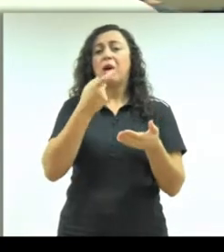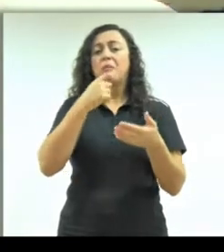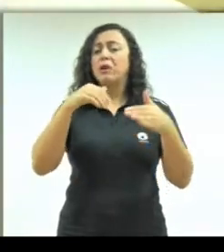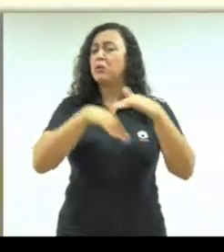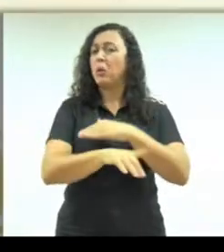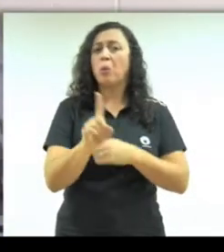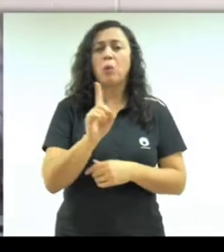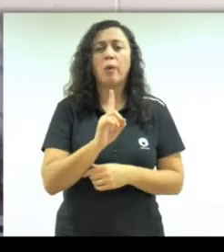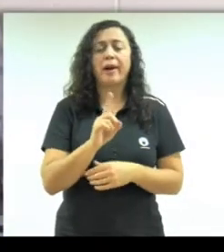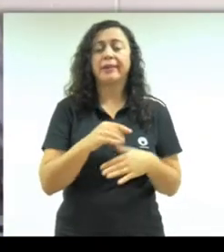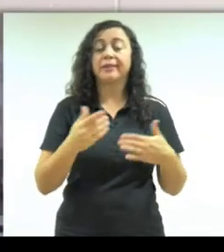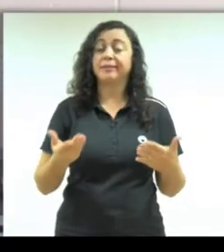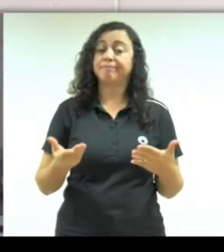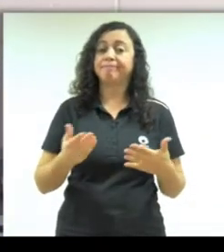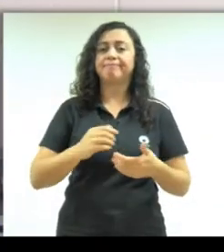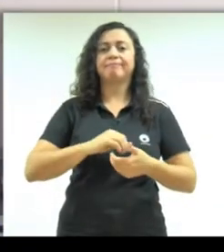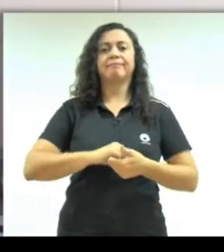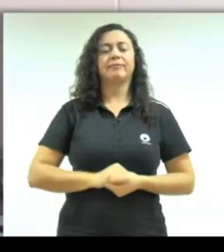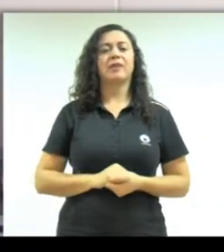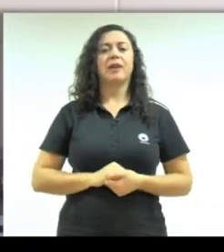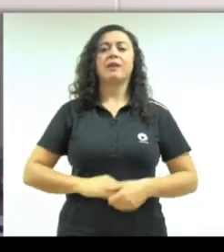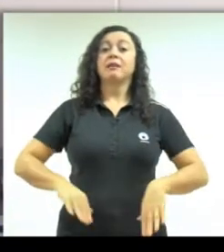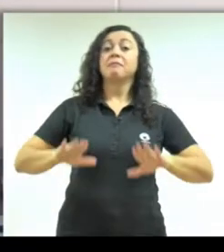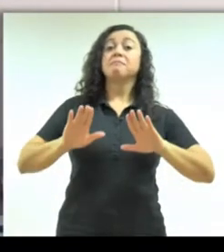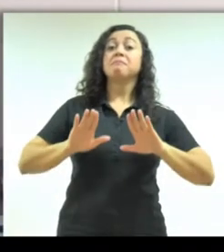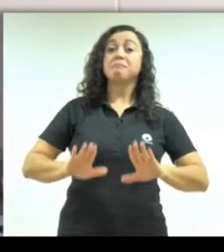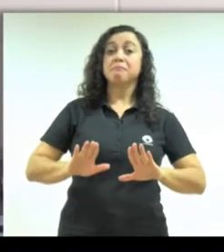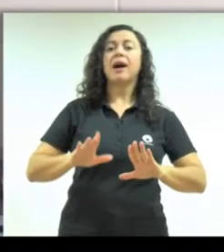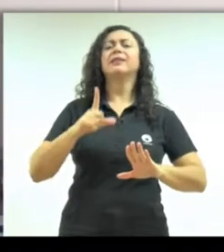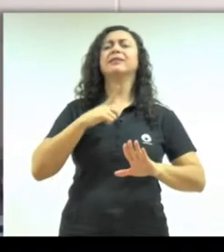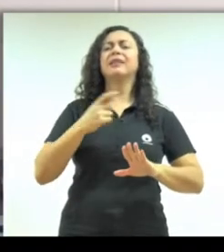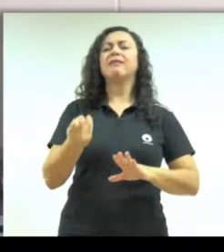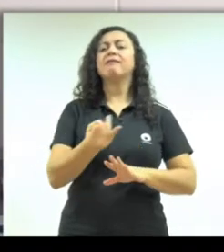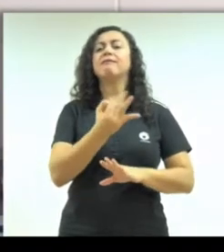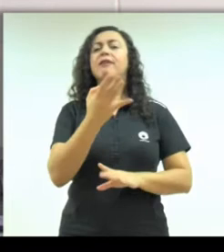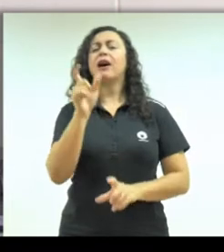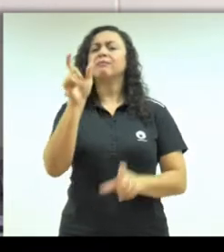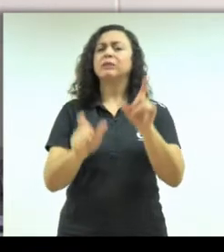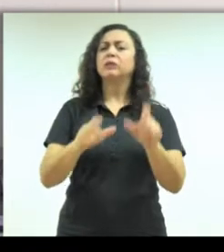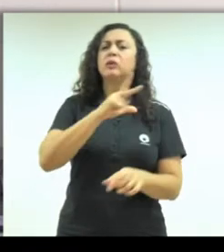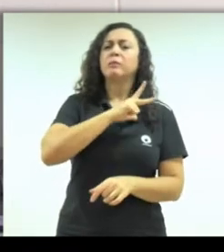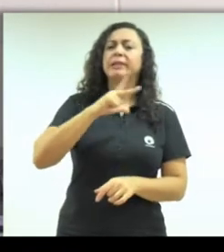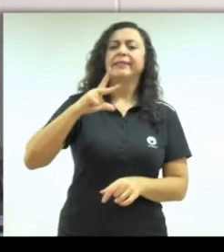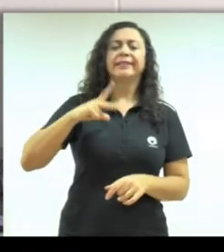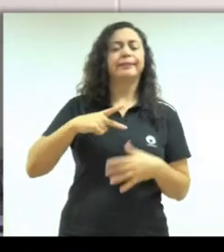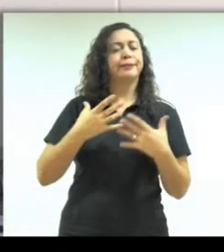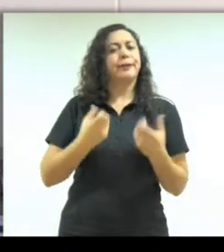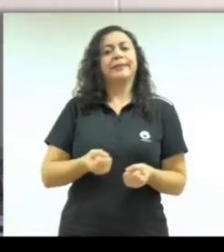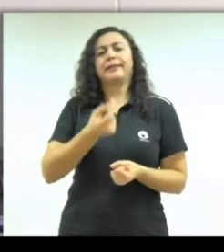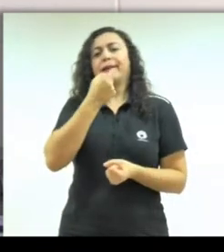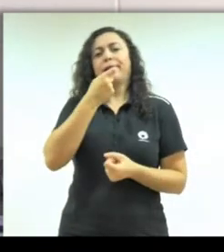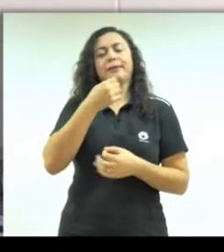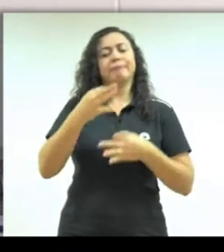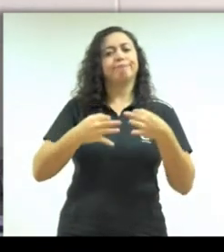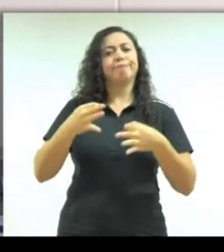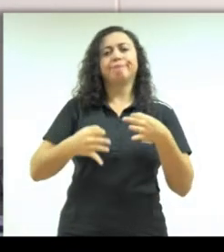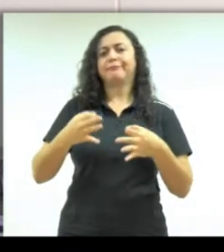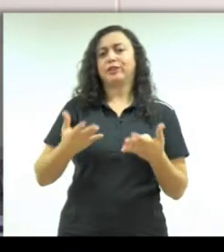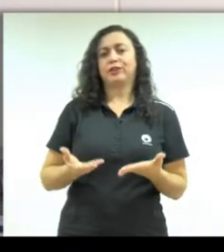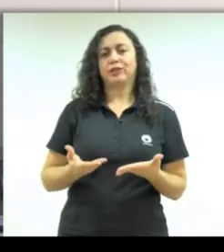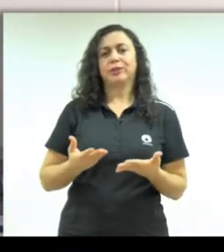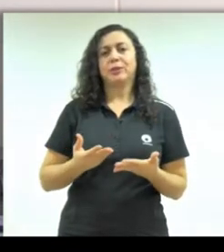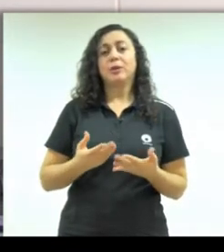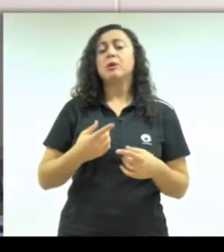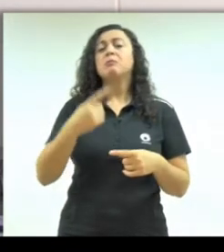medicação. Mas a gente recebe muitos pacientes que não aderiram bem ao tratamento. E você se